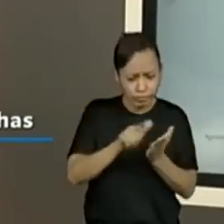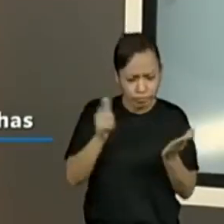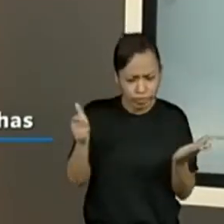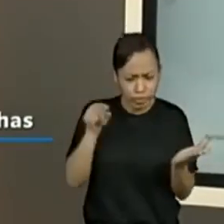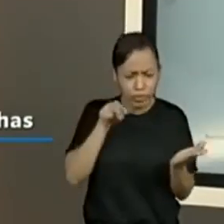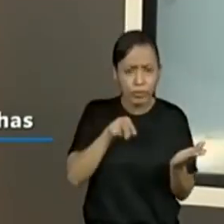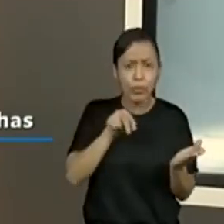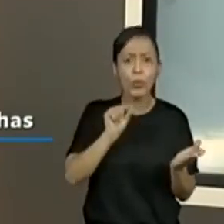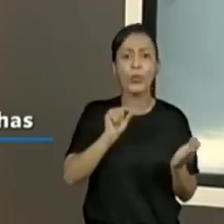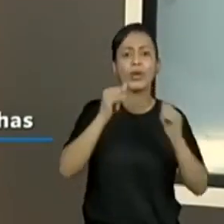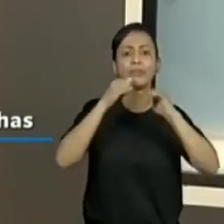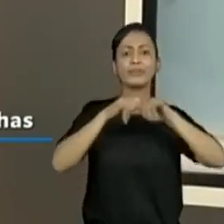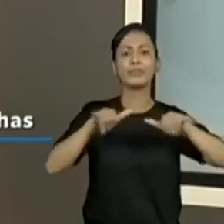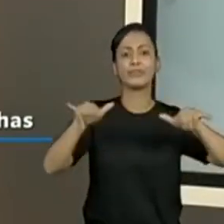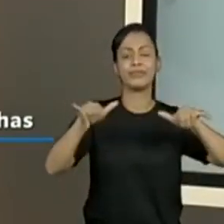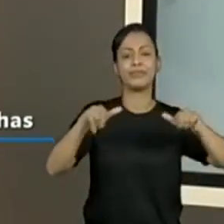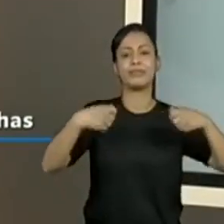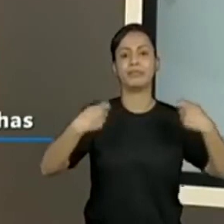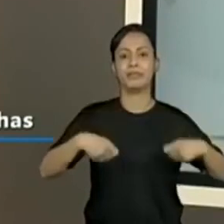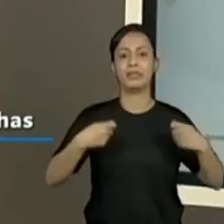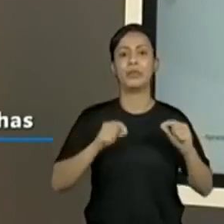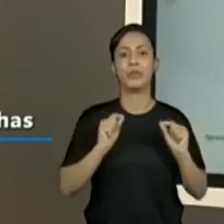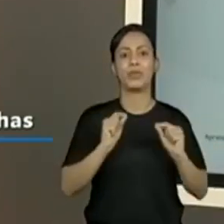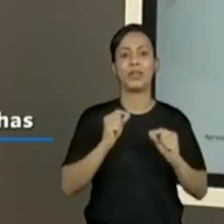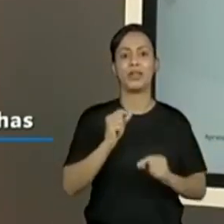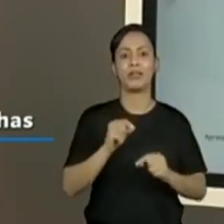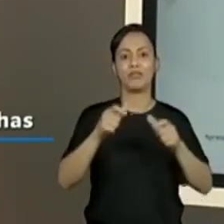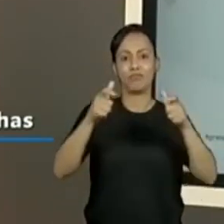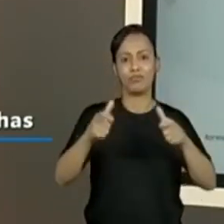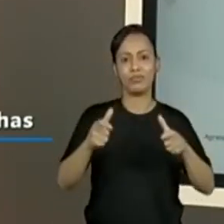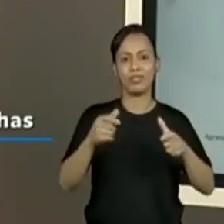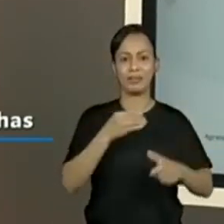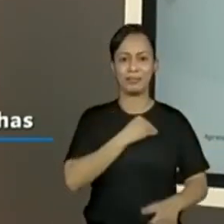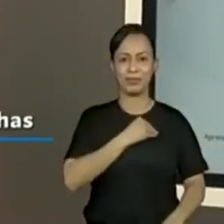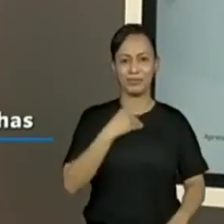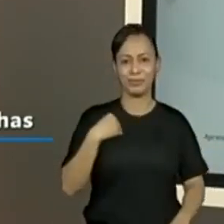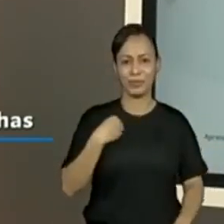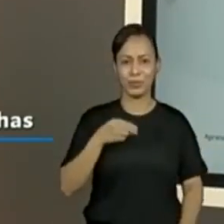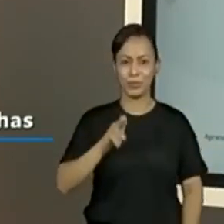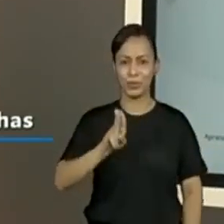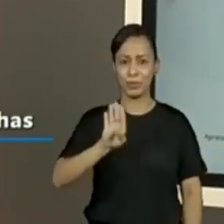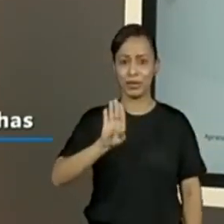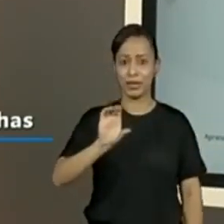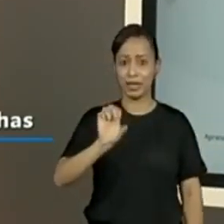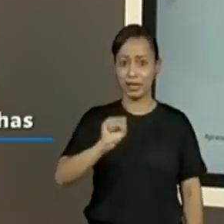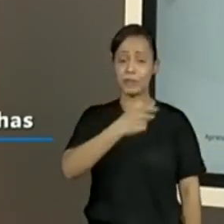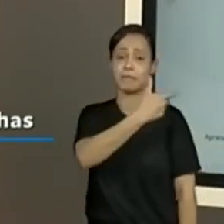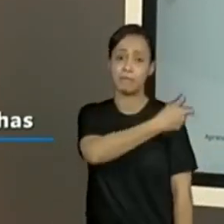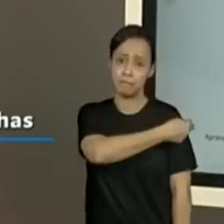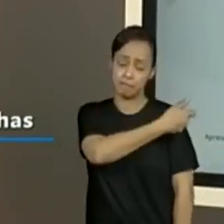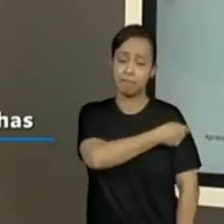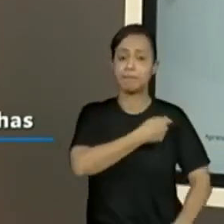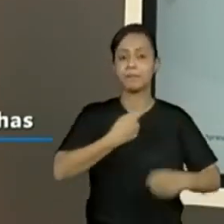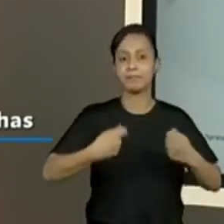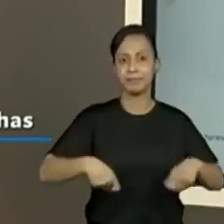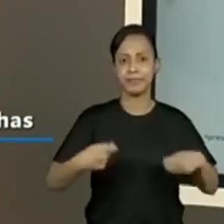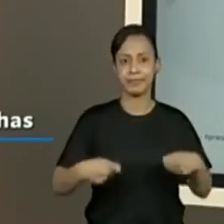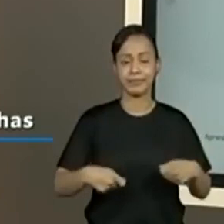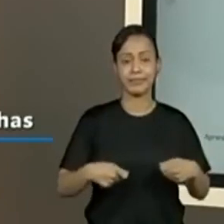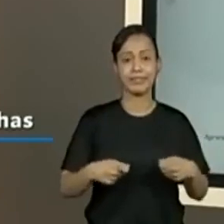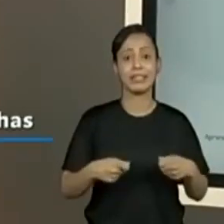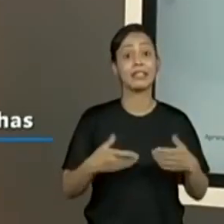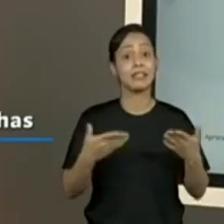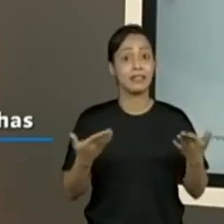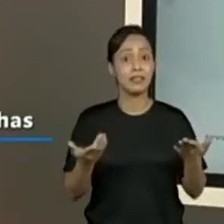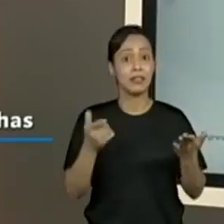também estão zelando por essas questões, se tratando do posto, na onde precisa tomar vacinação. Olha só como vai se ampliando a informação.